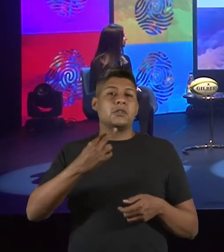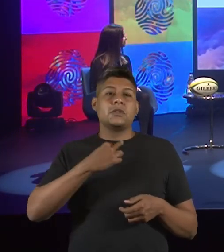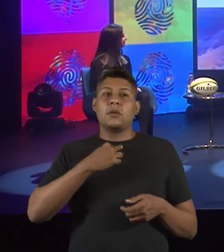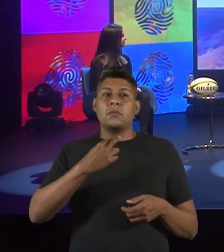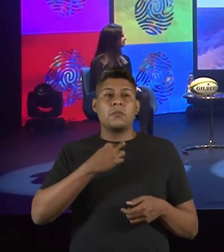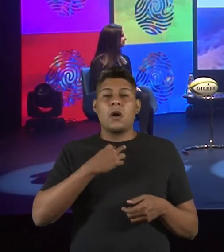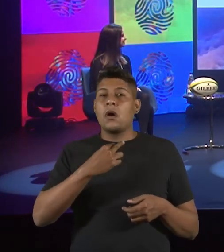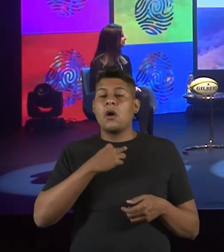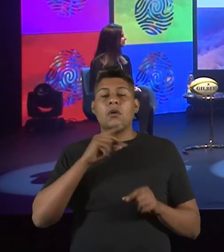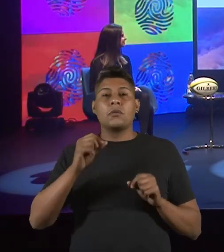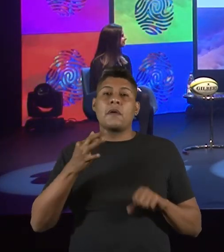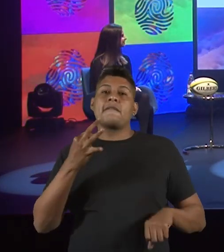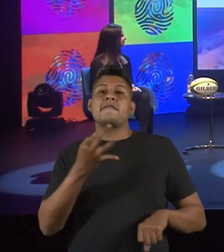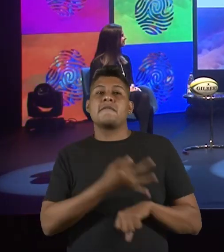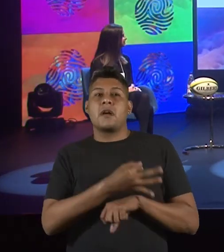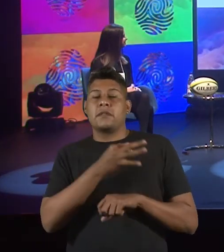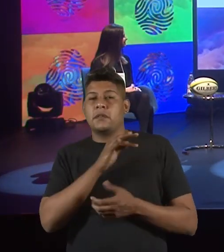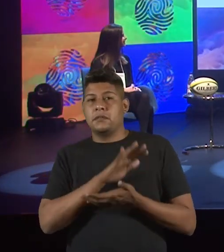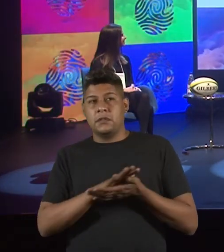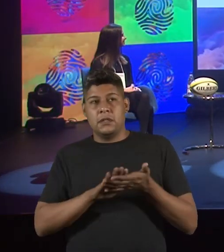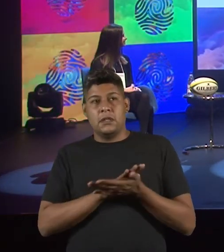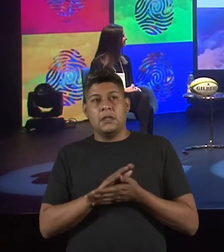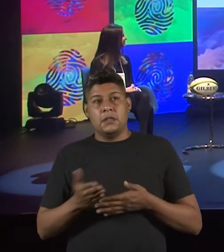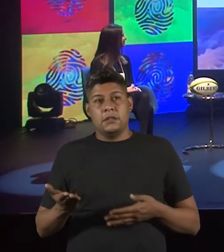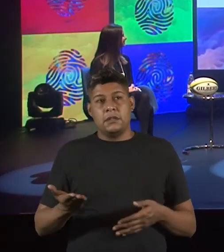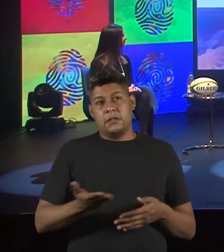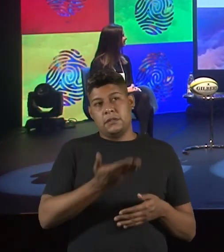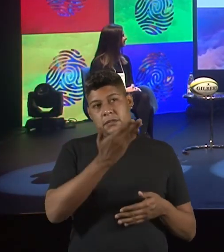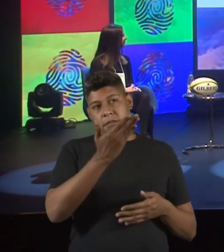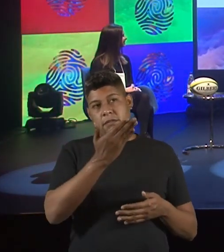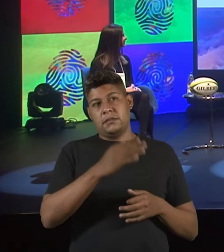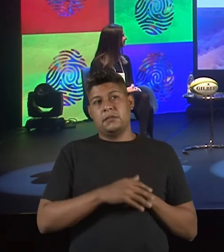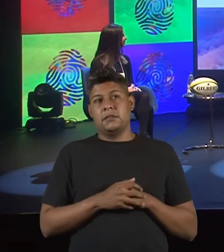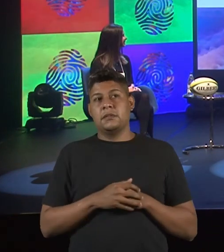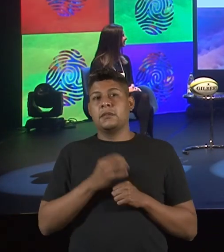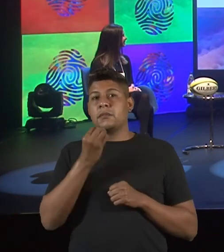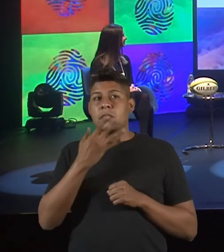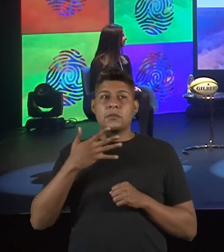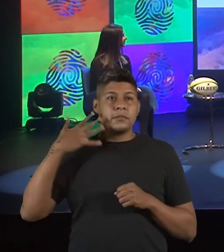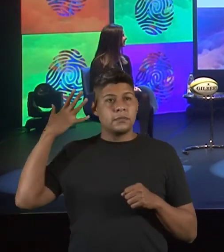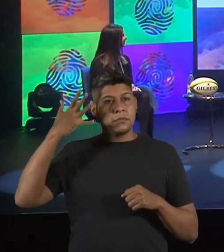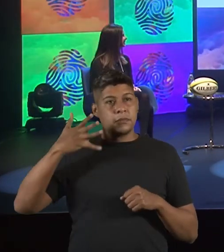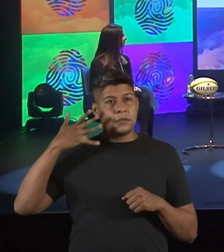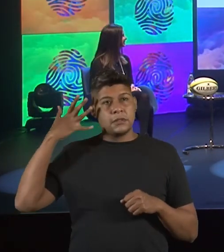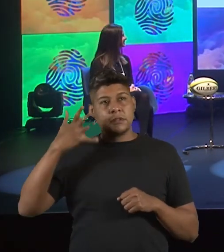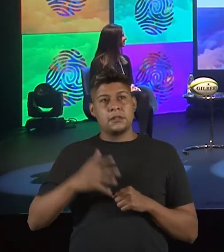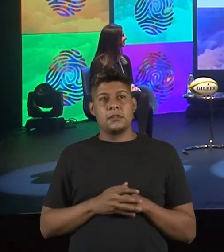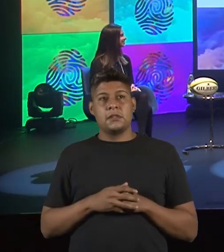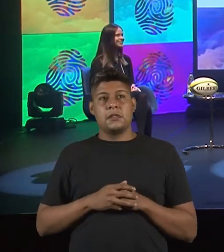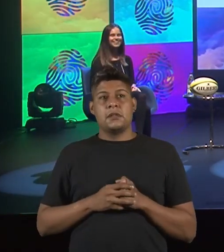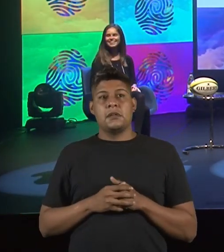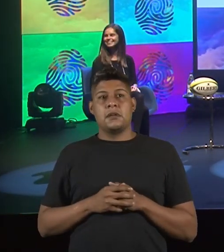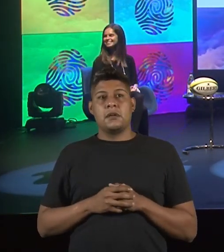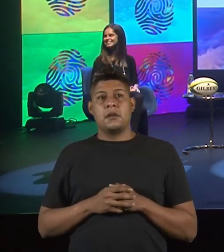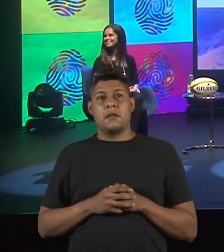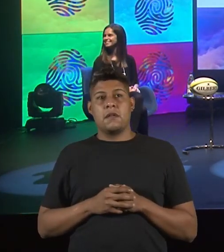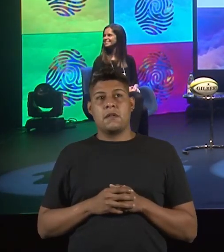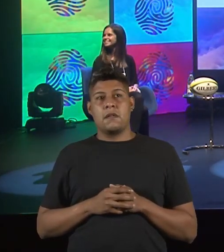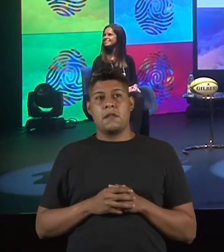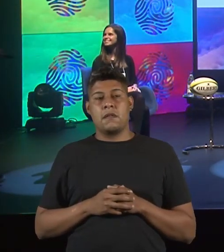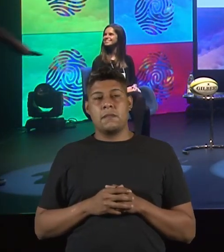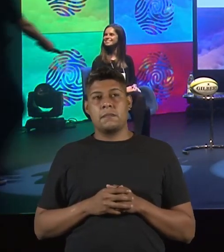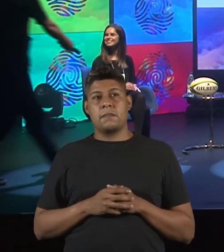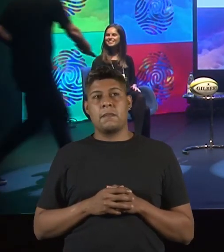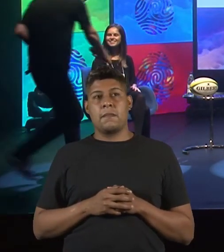faltar nesse jogo. Agora a bola está com vocês. Bom painel! Muito obrigada! Bom,